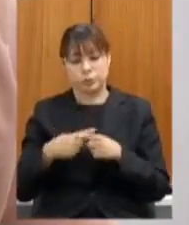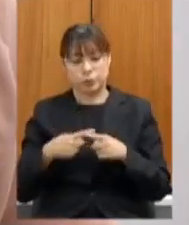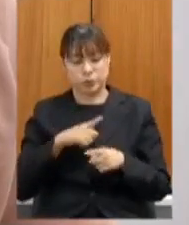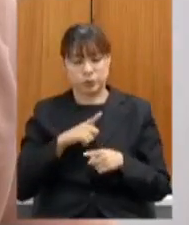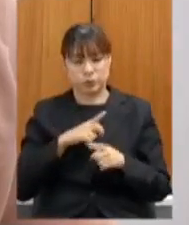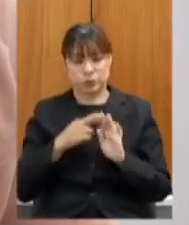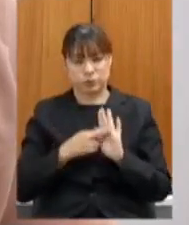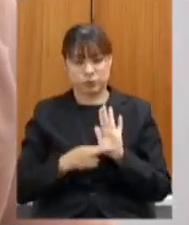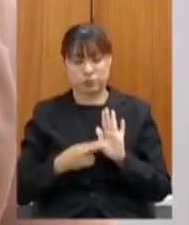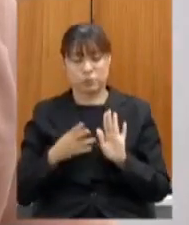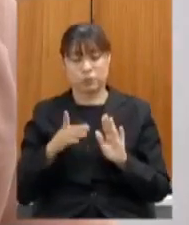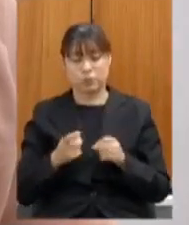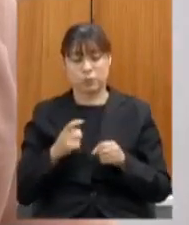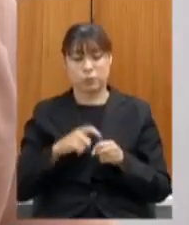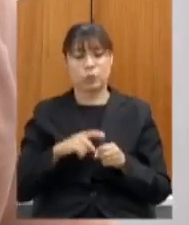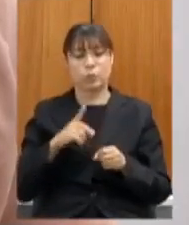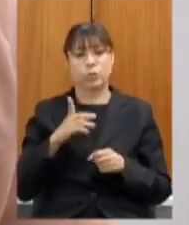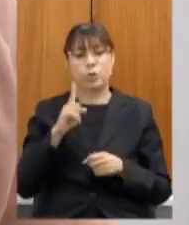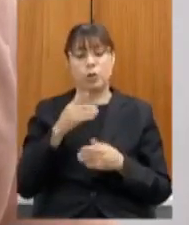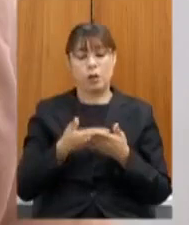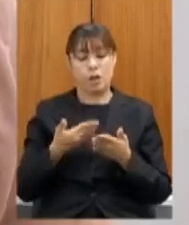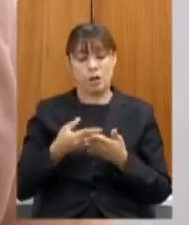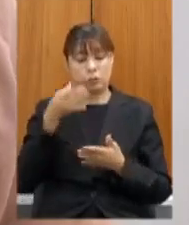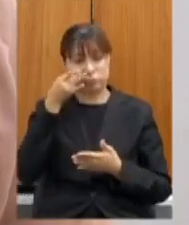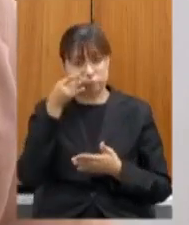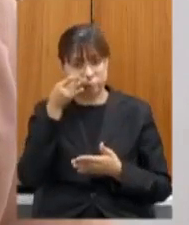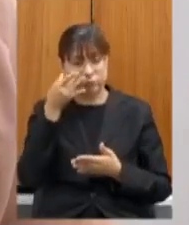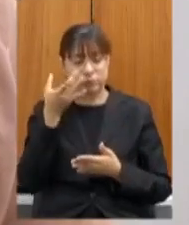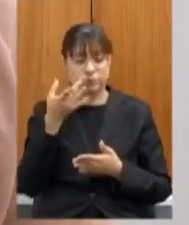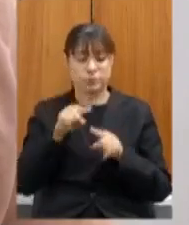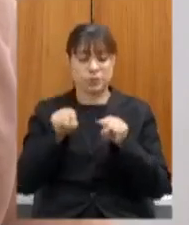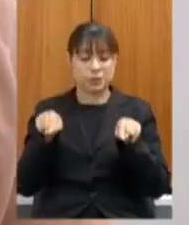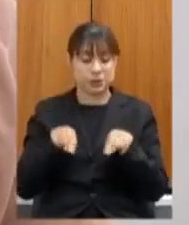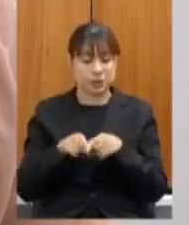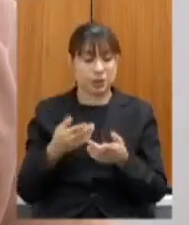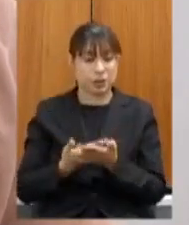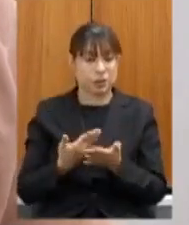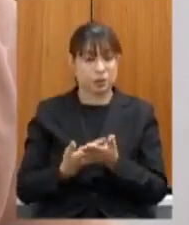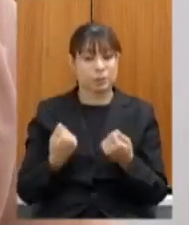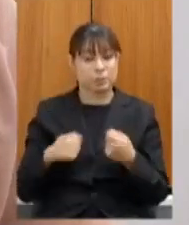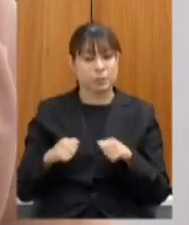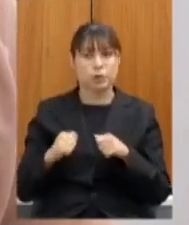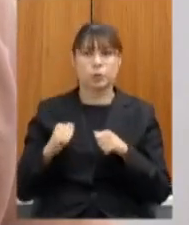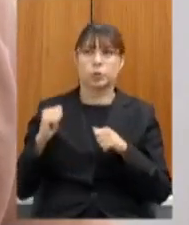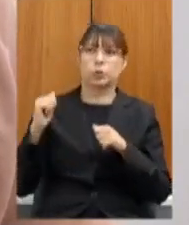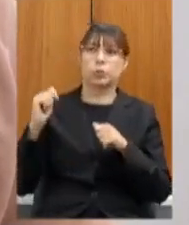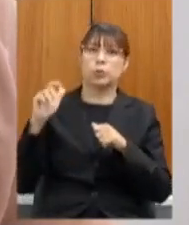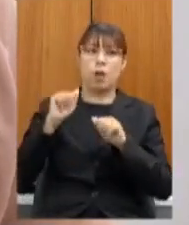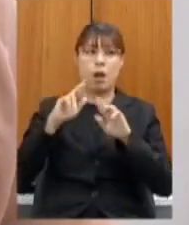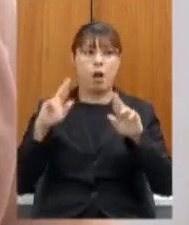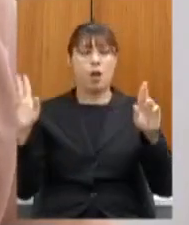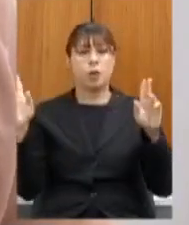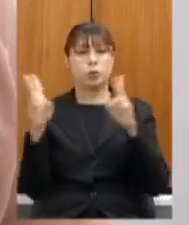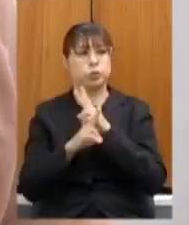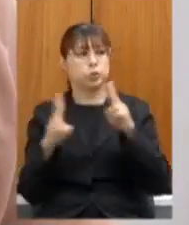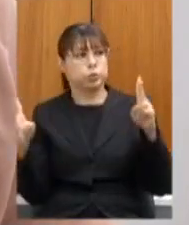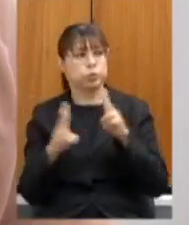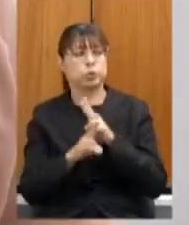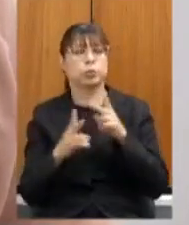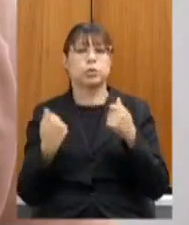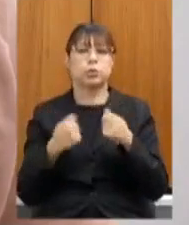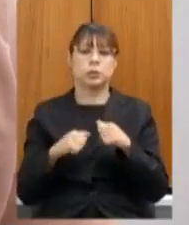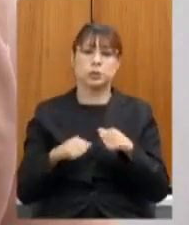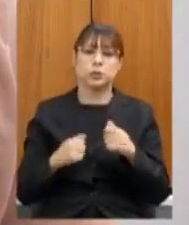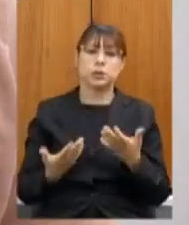às aulas presenciais as aulas as salas de aula devem ser ventiladas com distanciamento físico